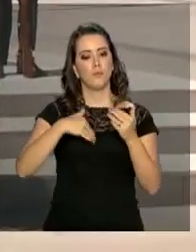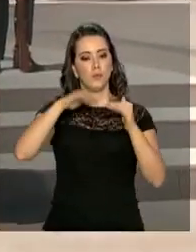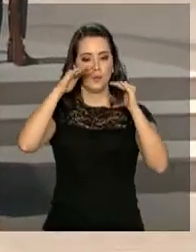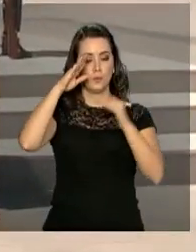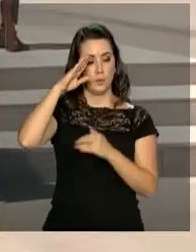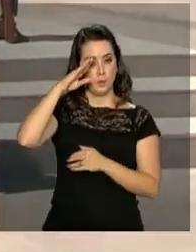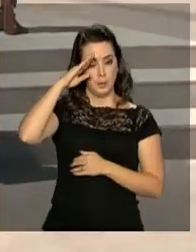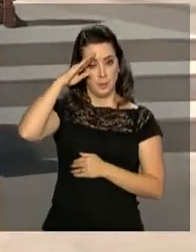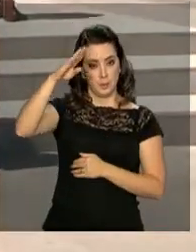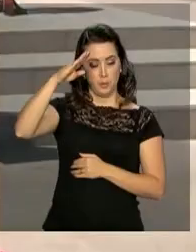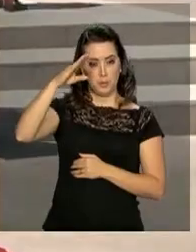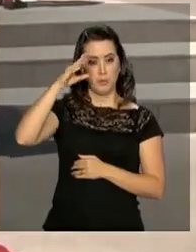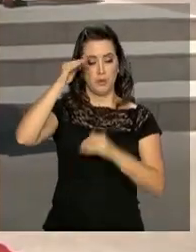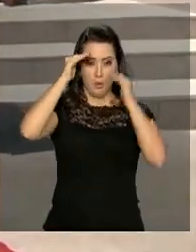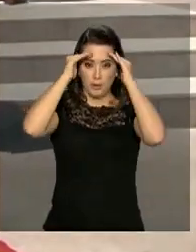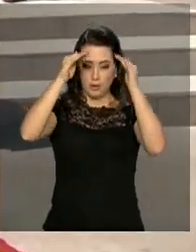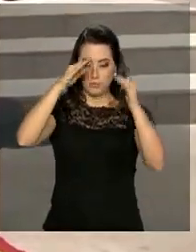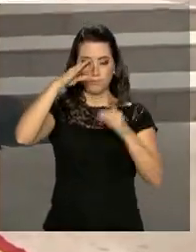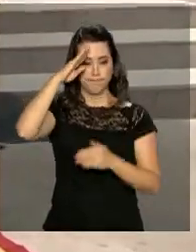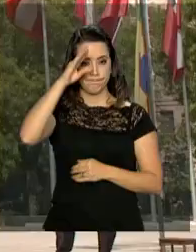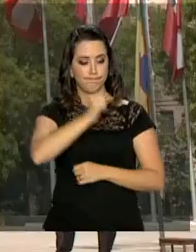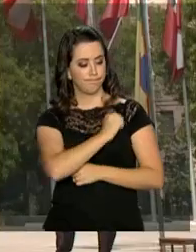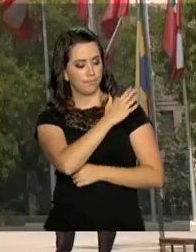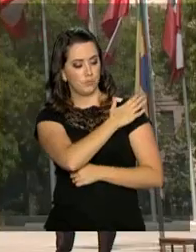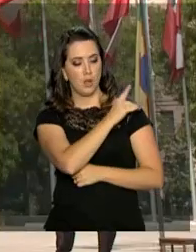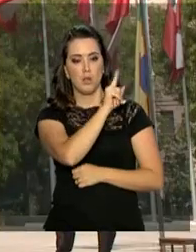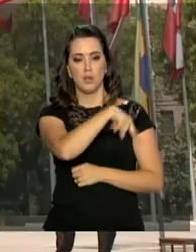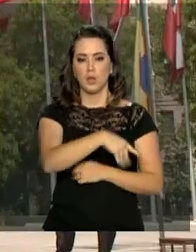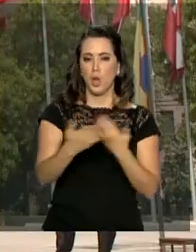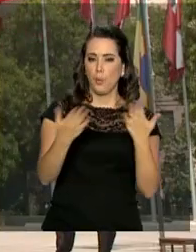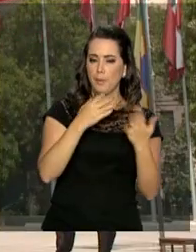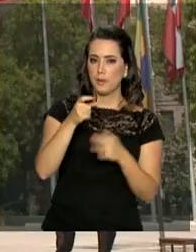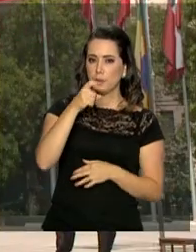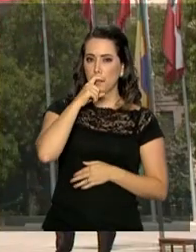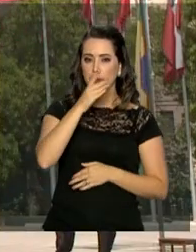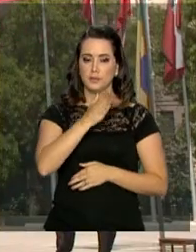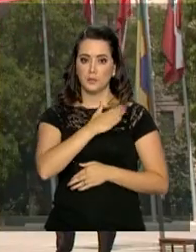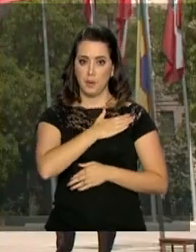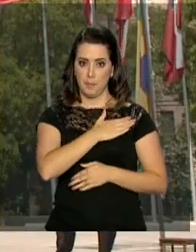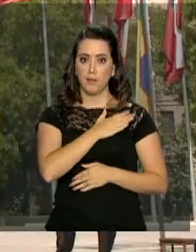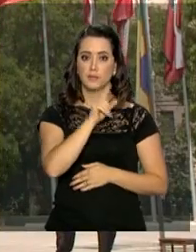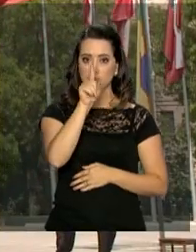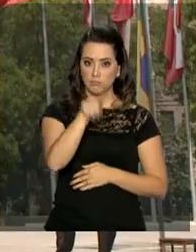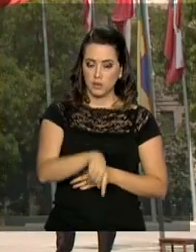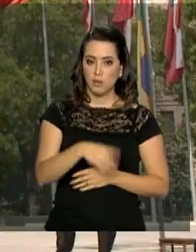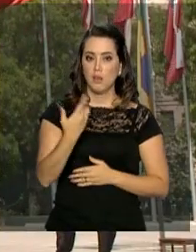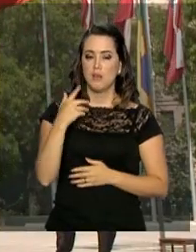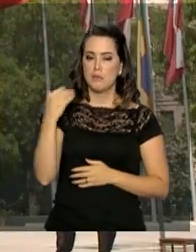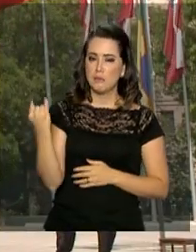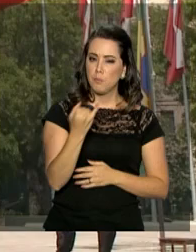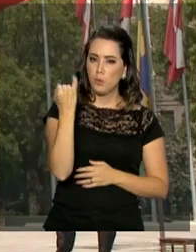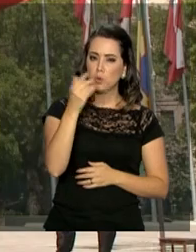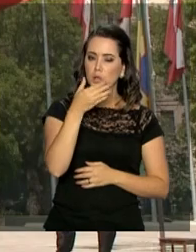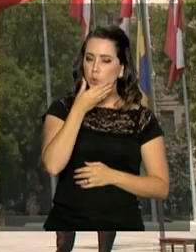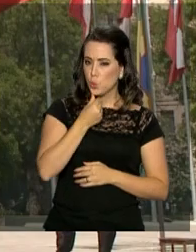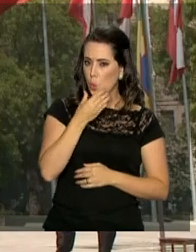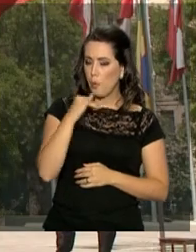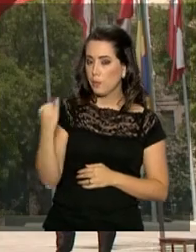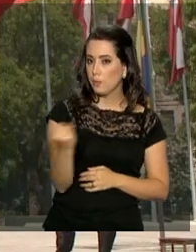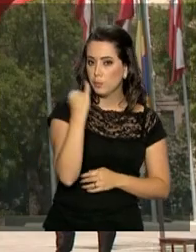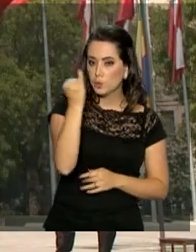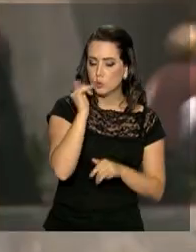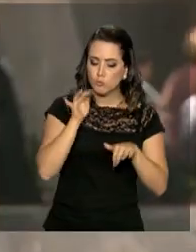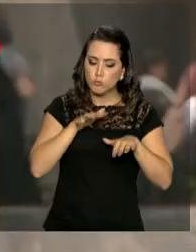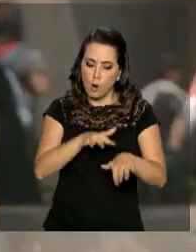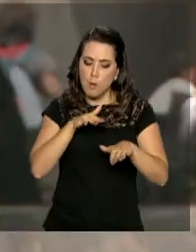general Bernardo O'Higgis Riquelme. Considerado pai da pátria, O'Higgis foi uma das figuras militares fundamentais no